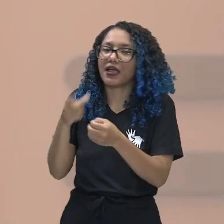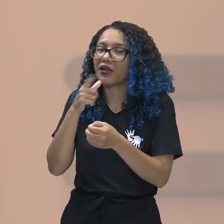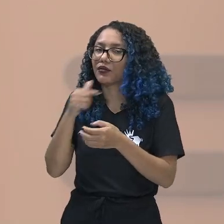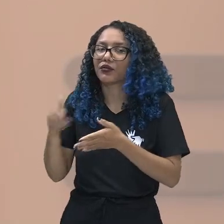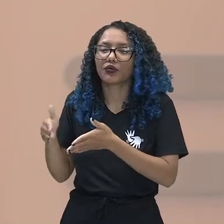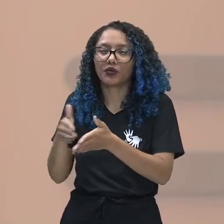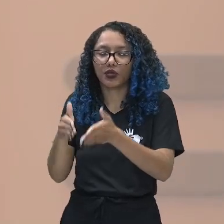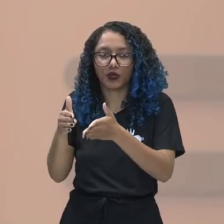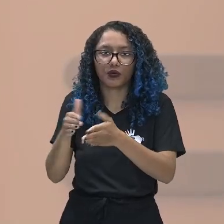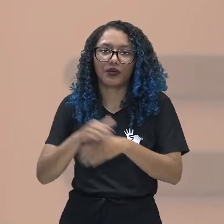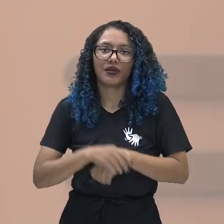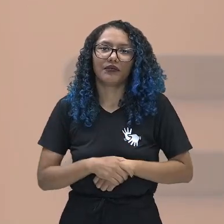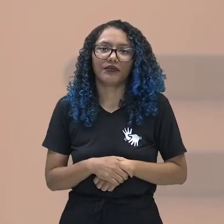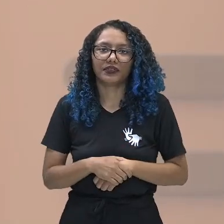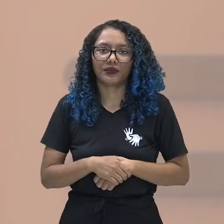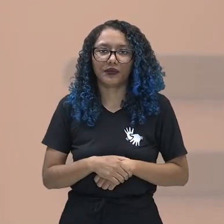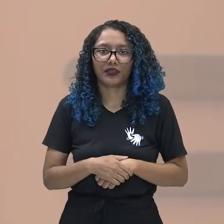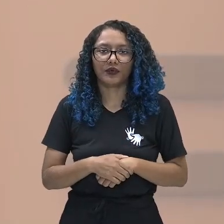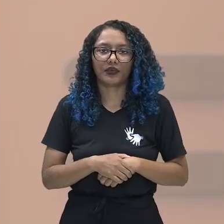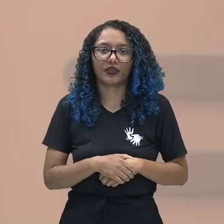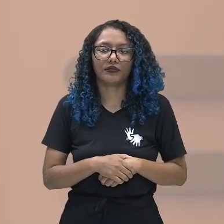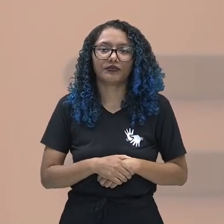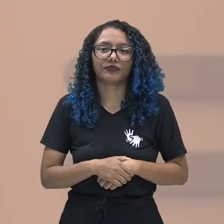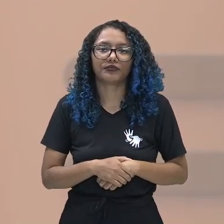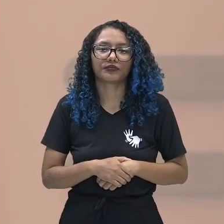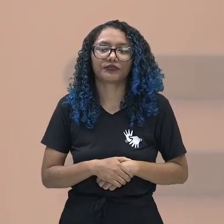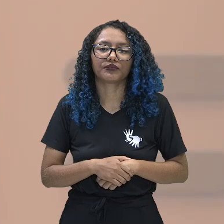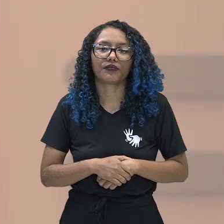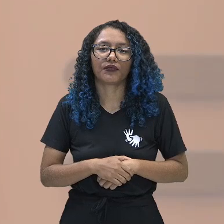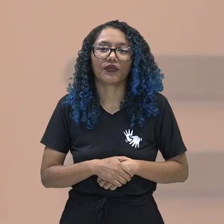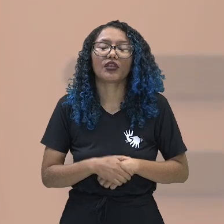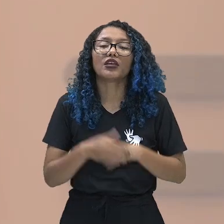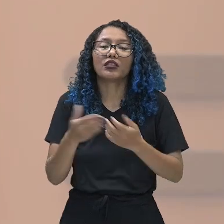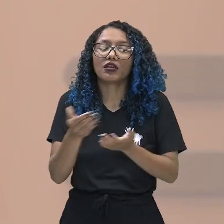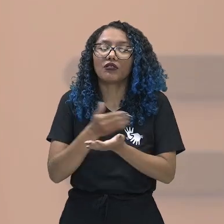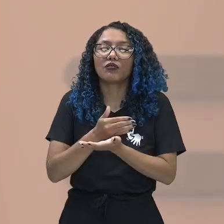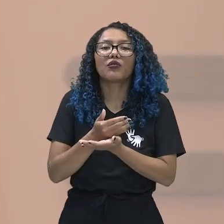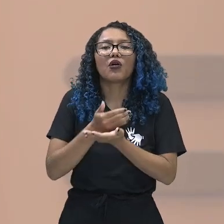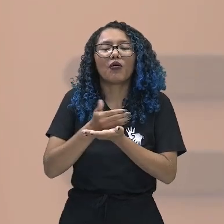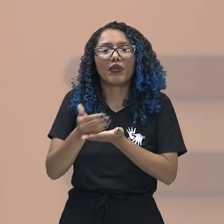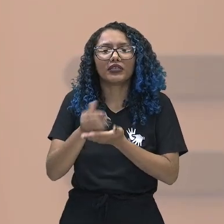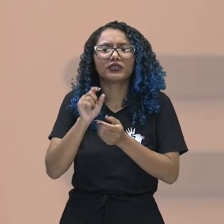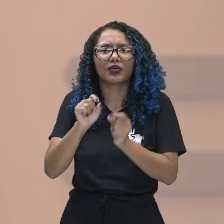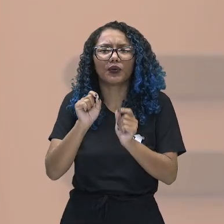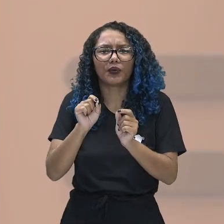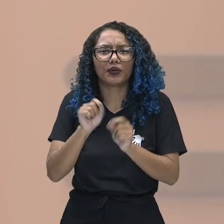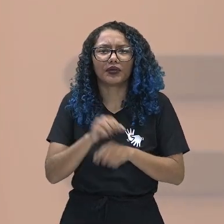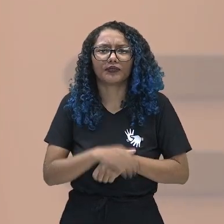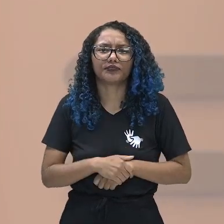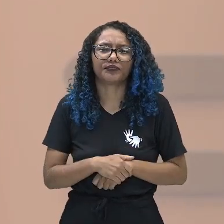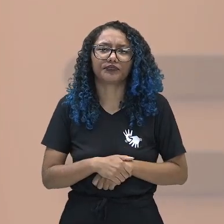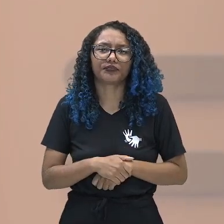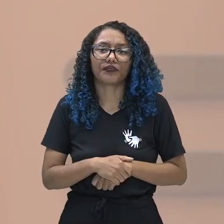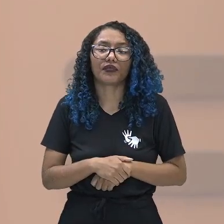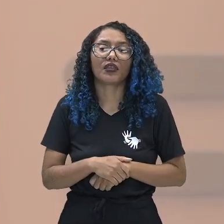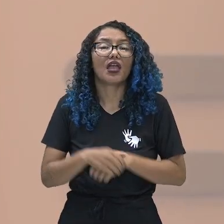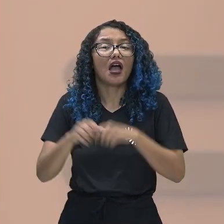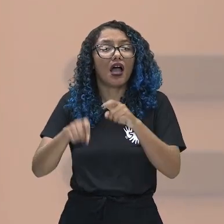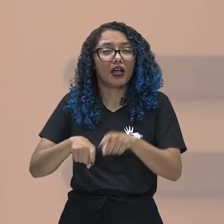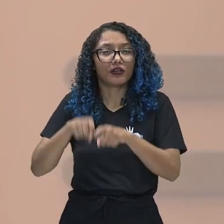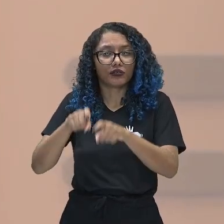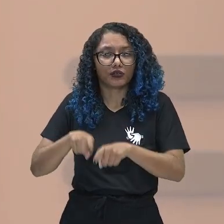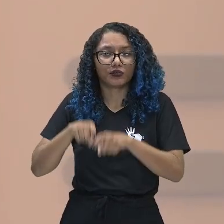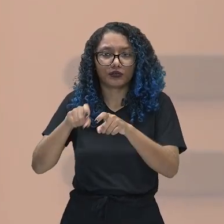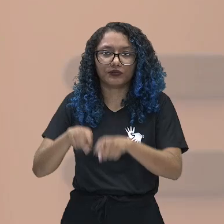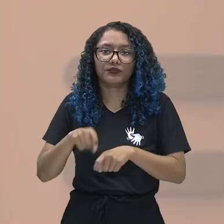buscar então esses rios para quê? Para aos poucos então começar aí a fazer a agricultura, que é então uma